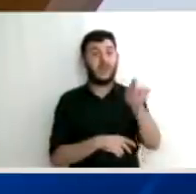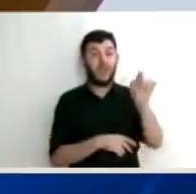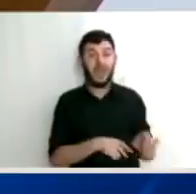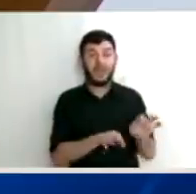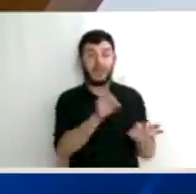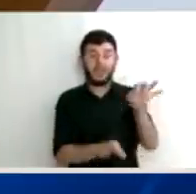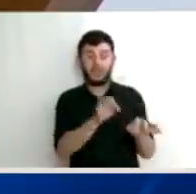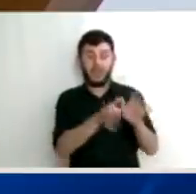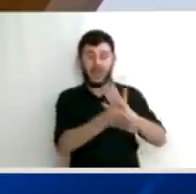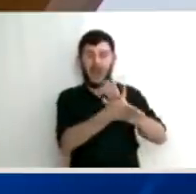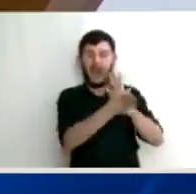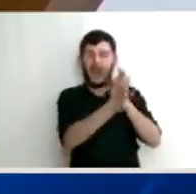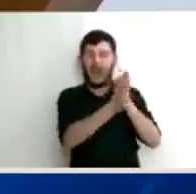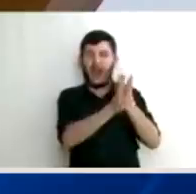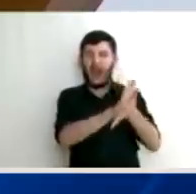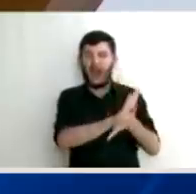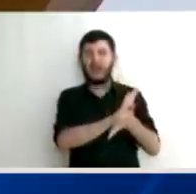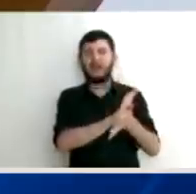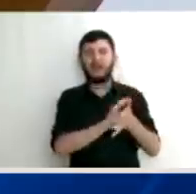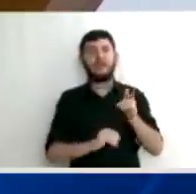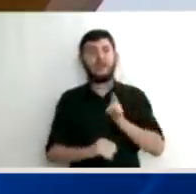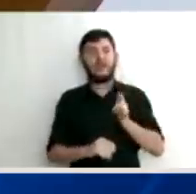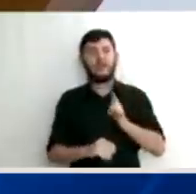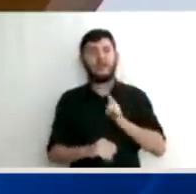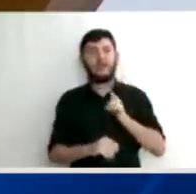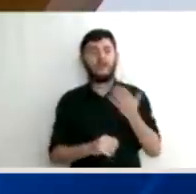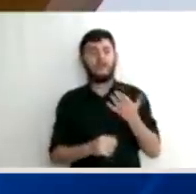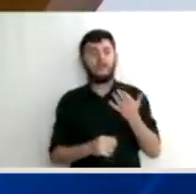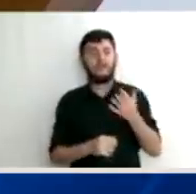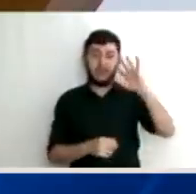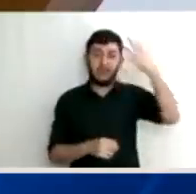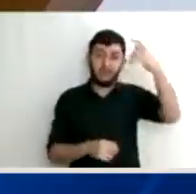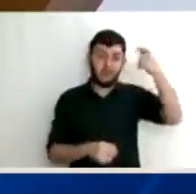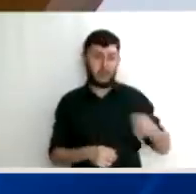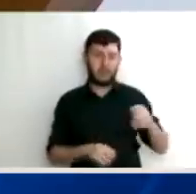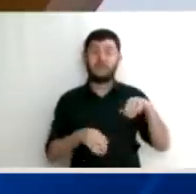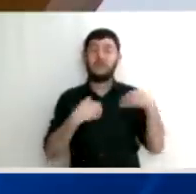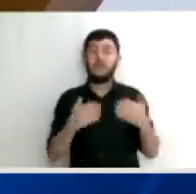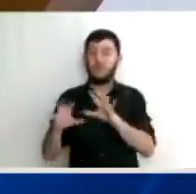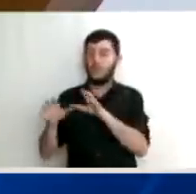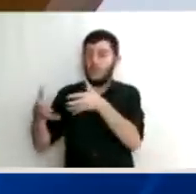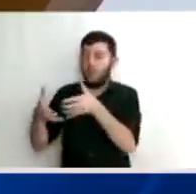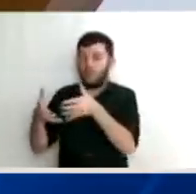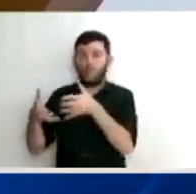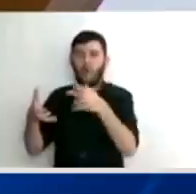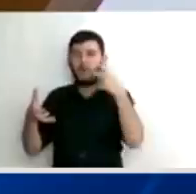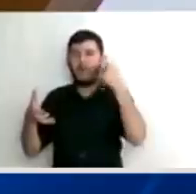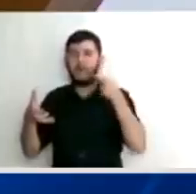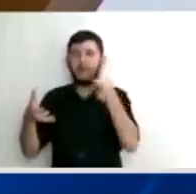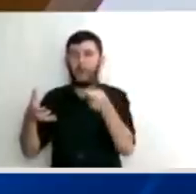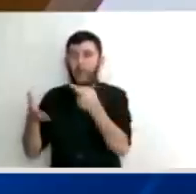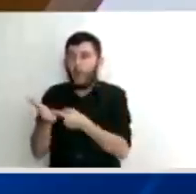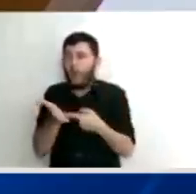hackeadas. E eu vou mais longe. Foram criminosamente hackeadas e não foram autenticadas. Por quê?